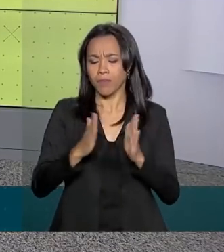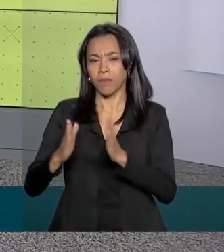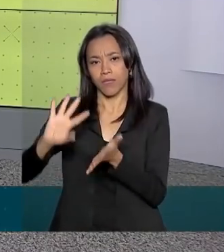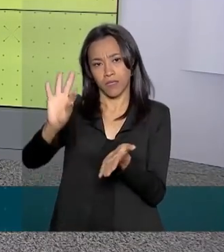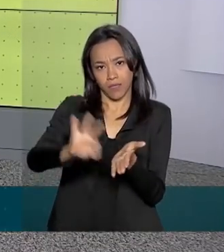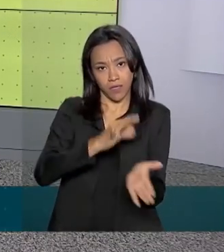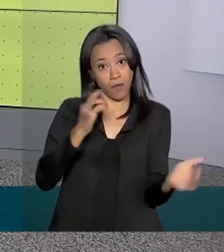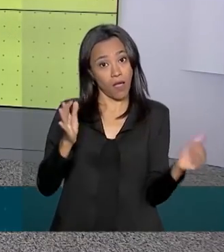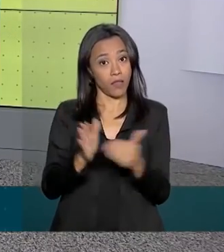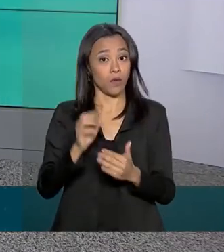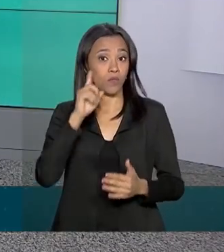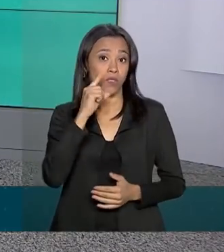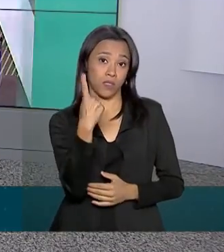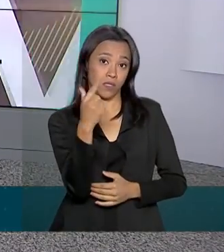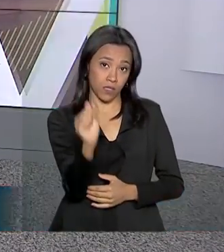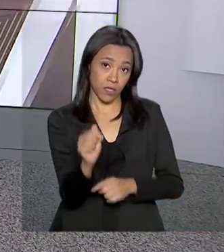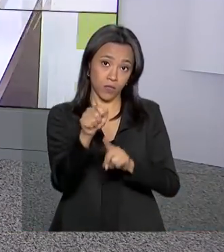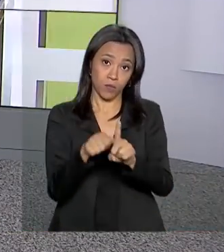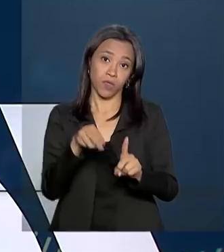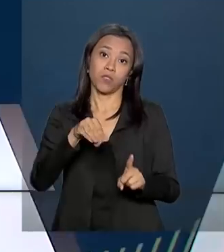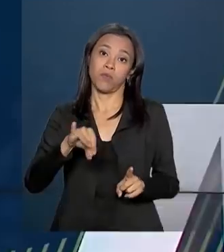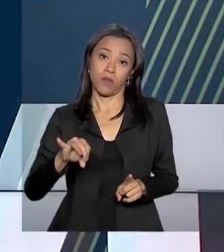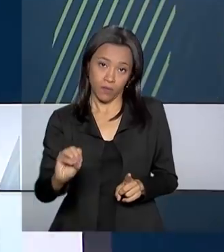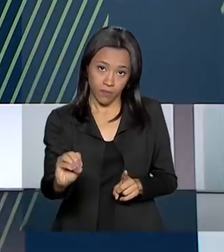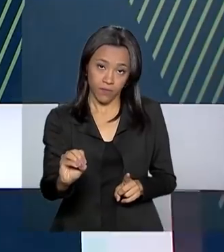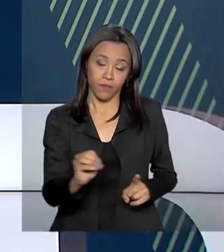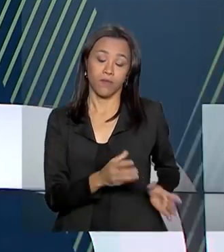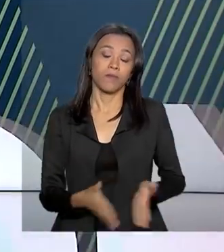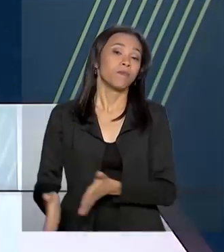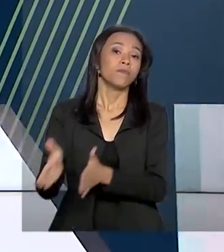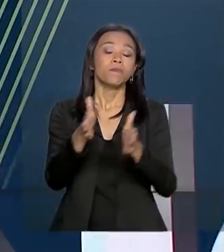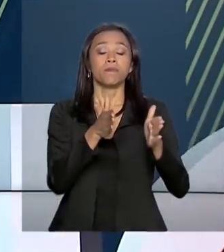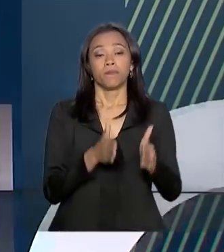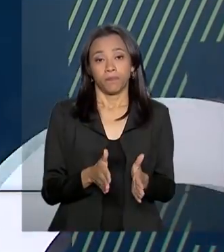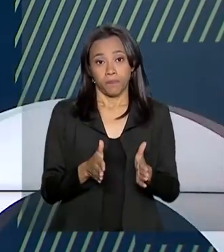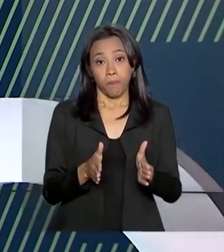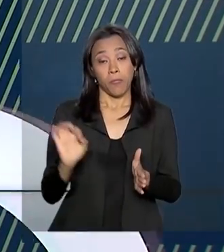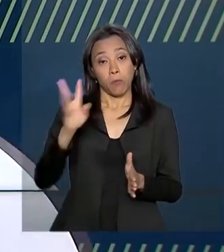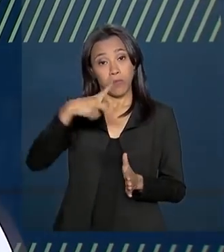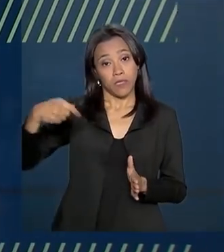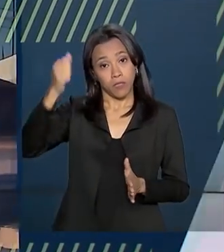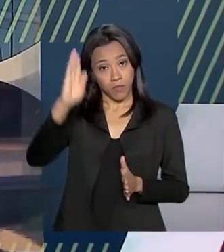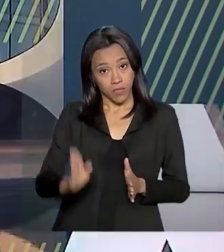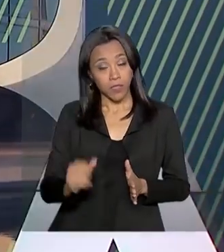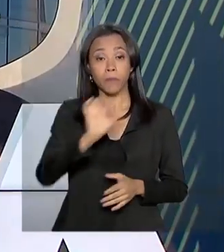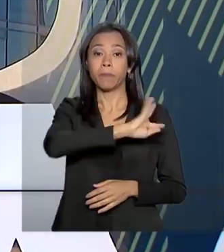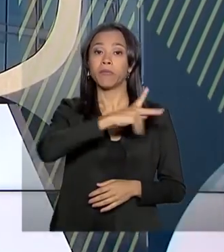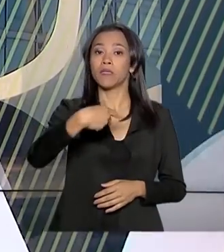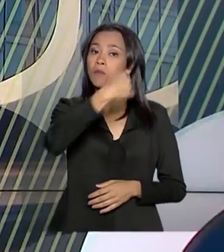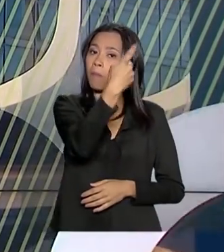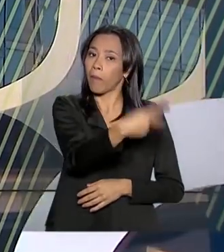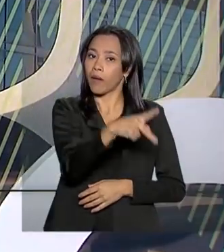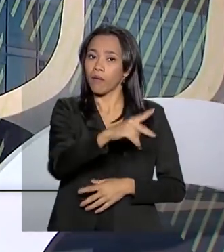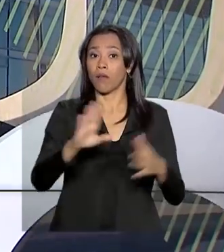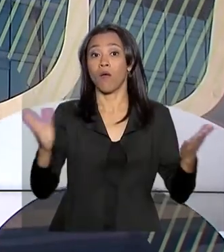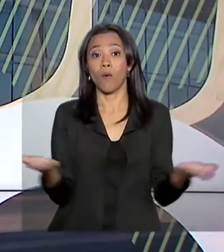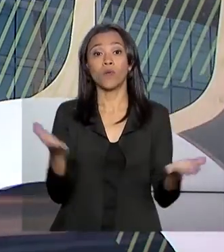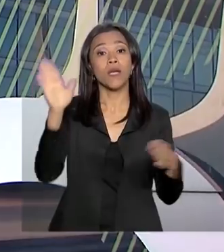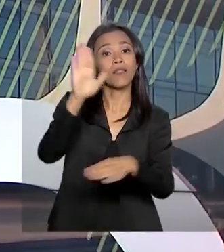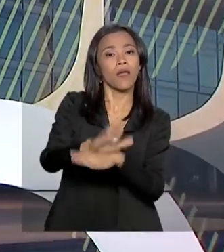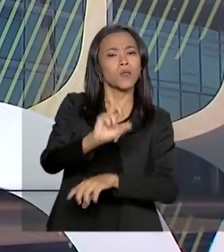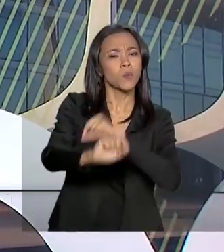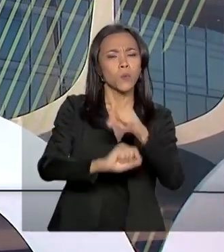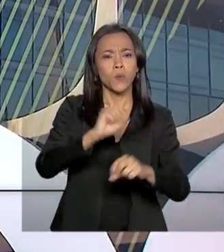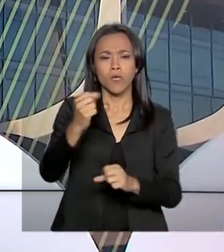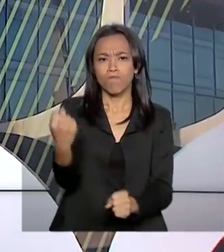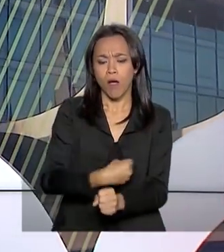que vai até o dia 17 de maio. E os presidentes do Brasil e do Paraguai lançam agora à tarde a pedra